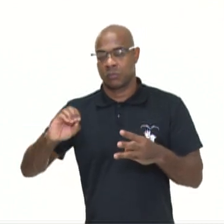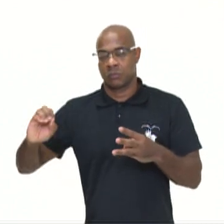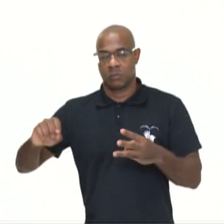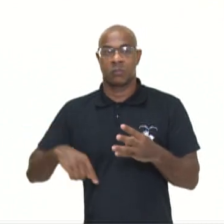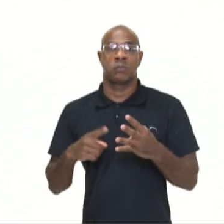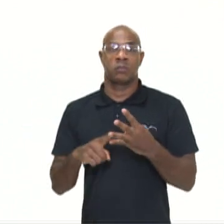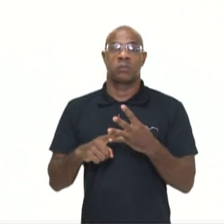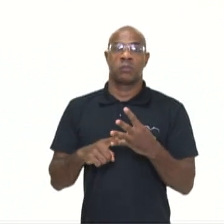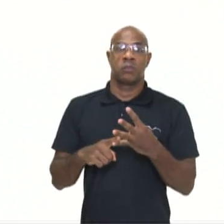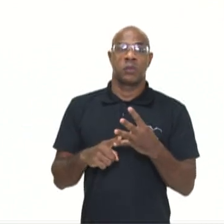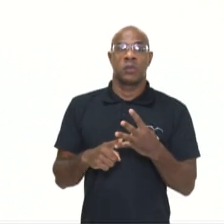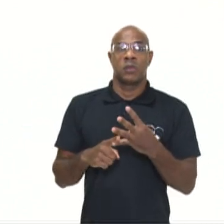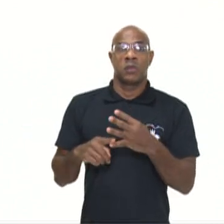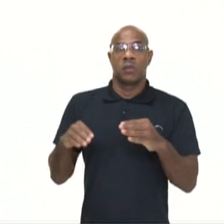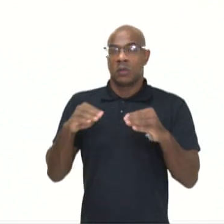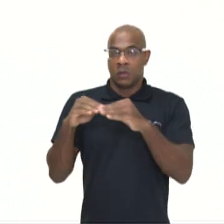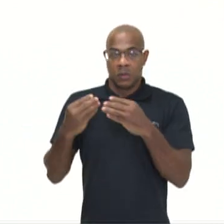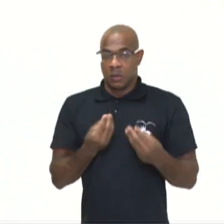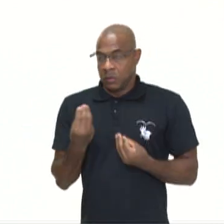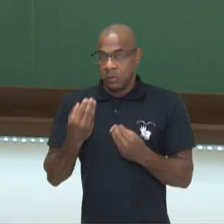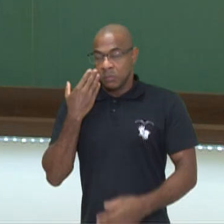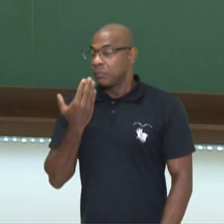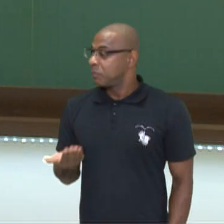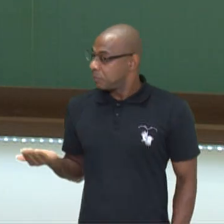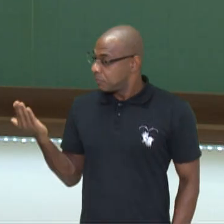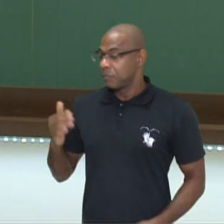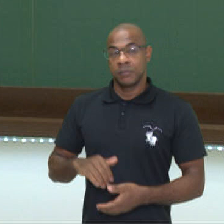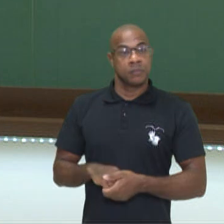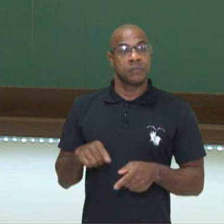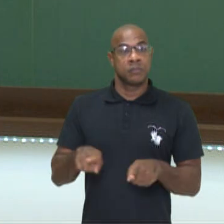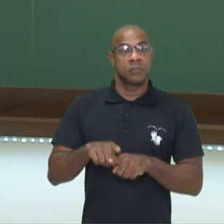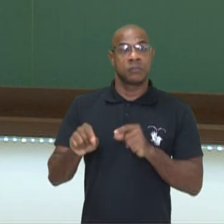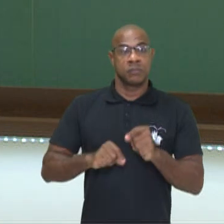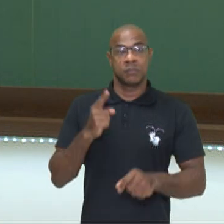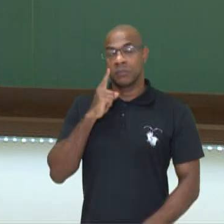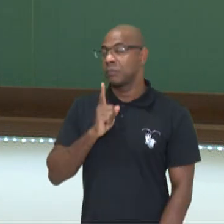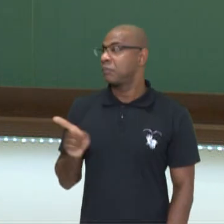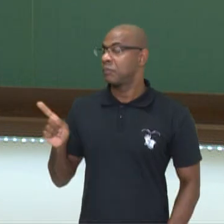proporcionalidade. Vamos conferir alguns exemplos? Dá uma olhadinha comigo.